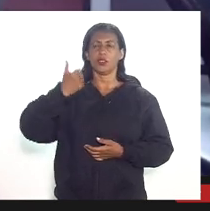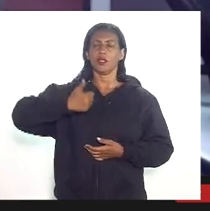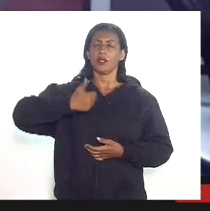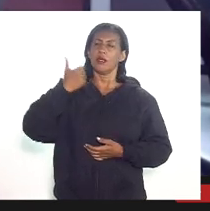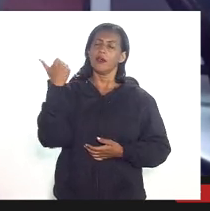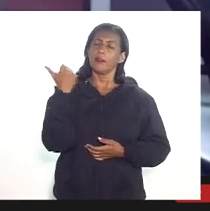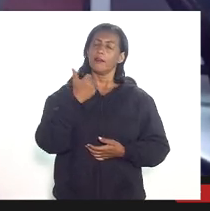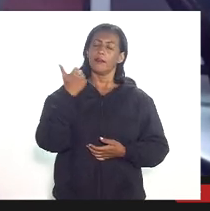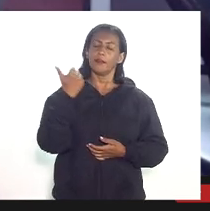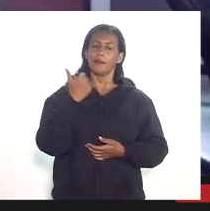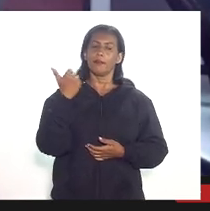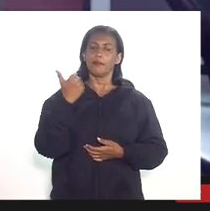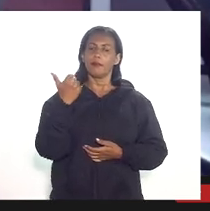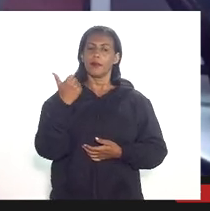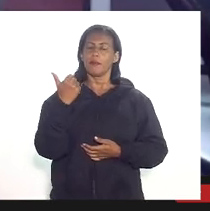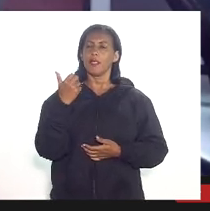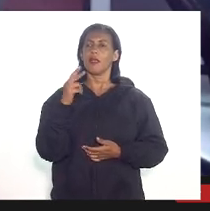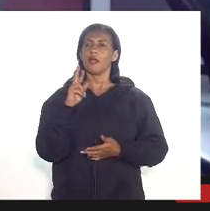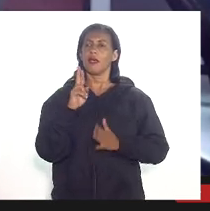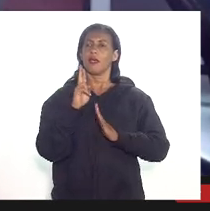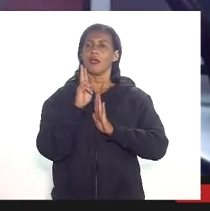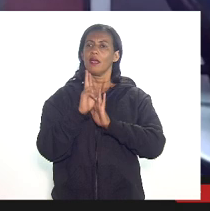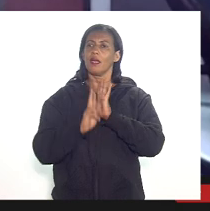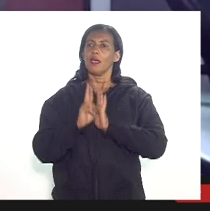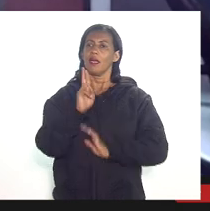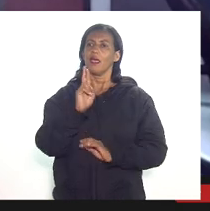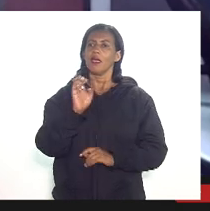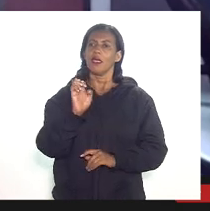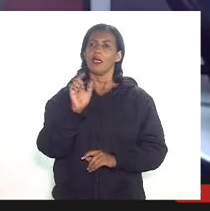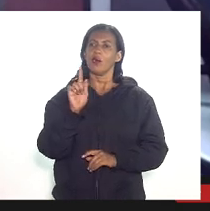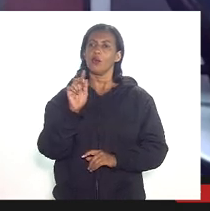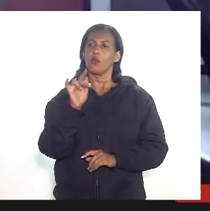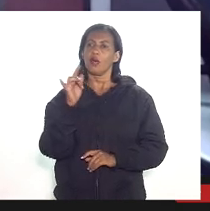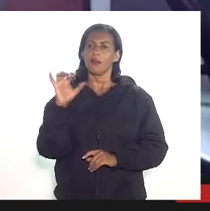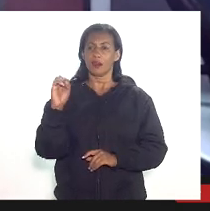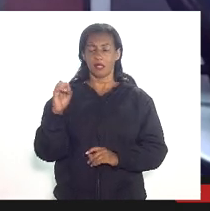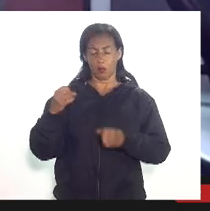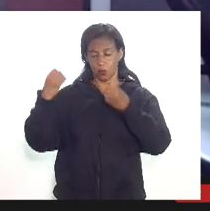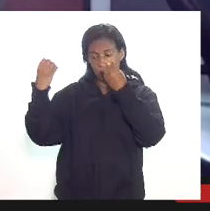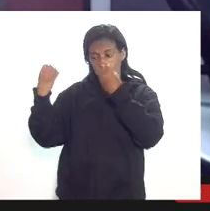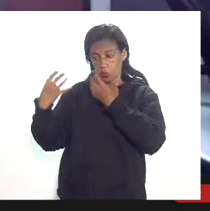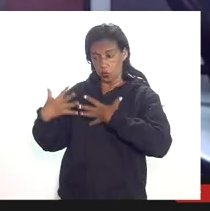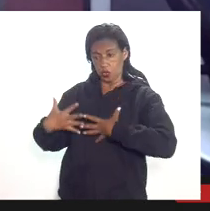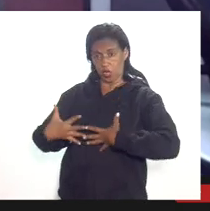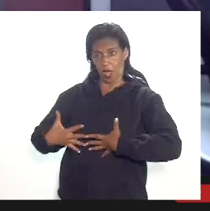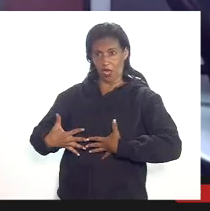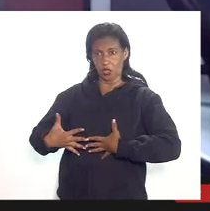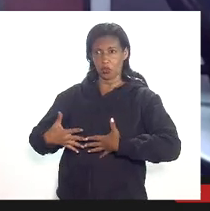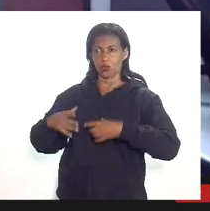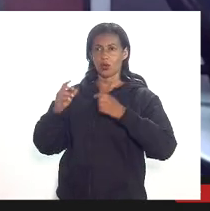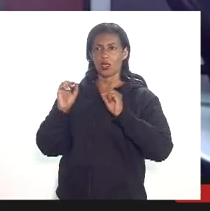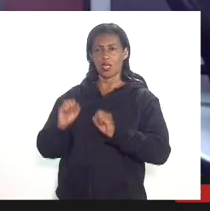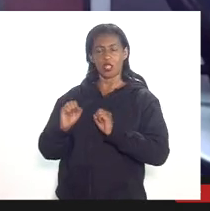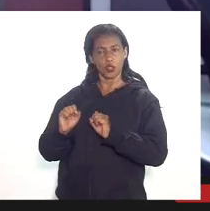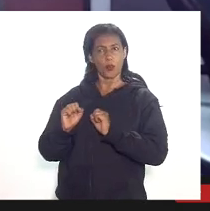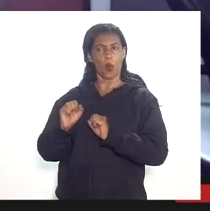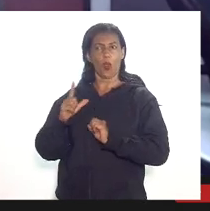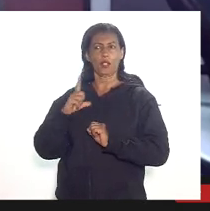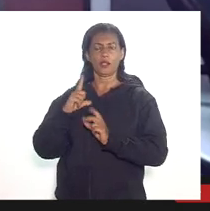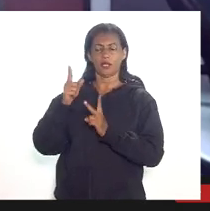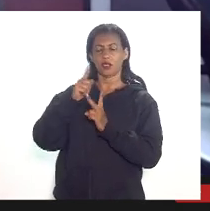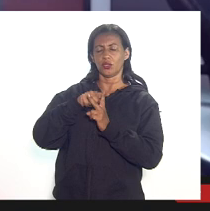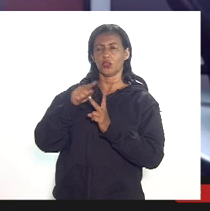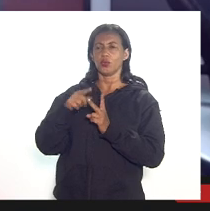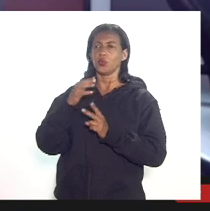constatações sobre essa regulamentação os gastos efetuados podem ser dedutíveis ou indedutíveis na